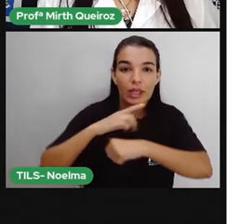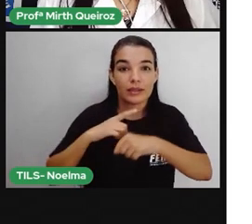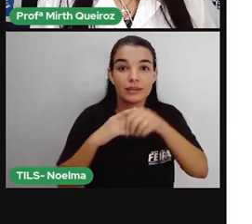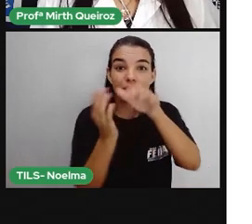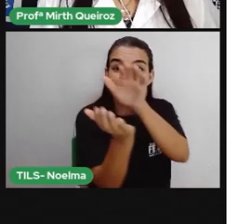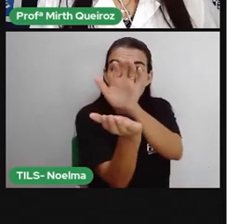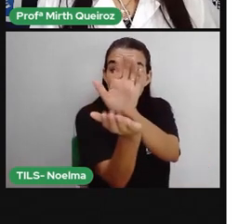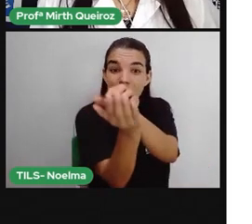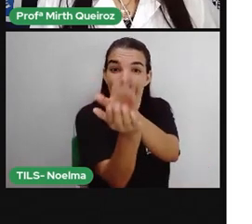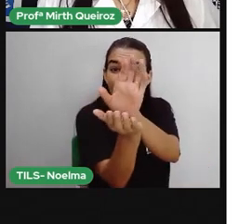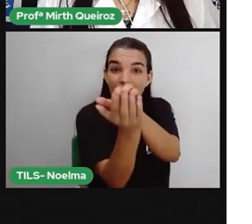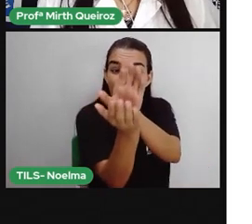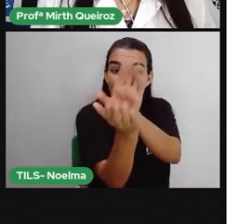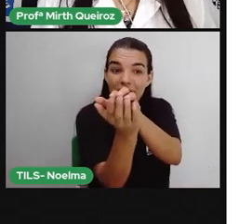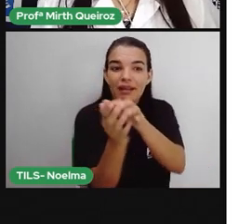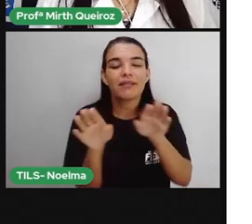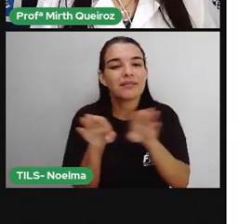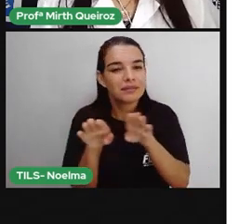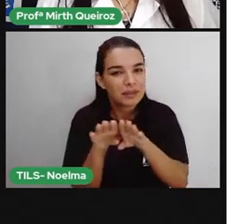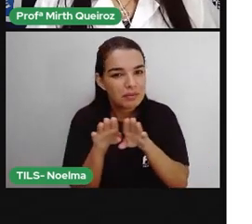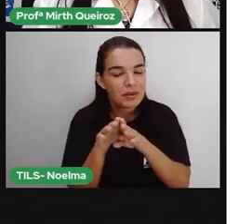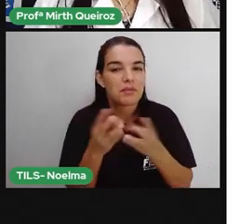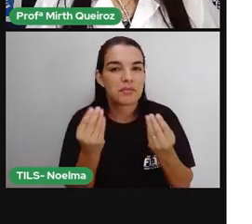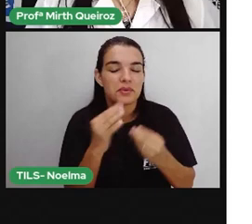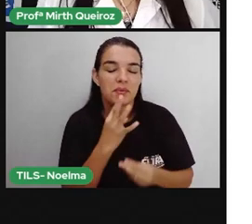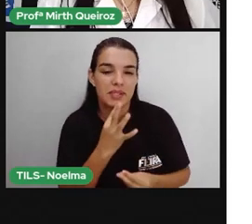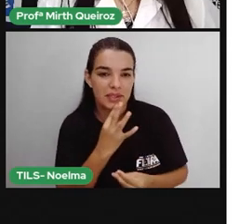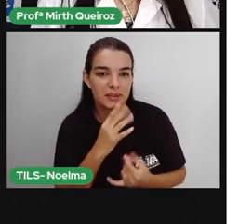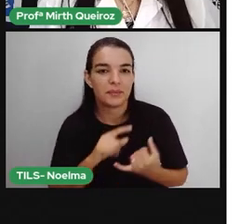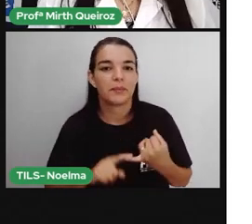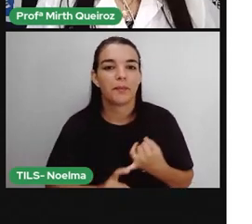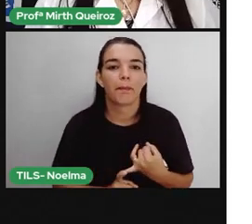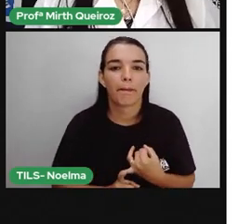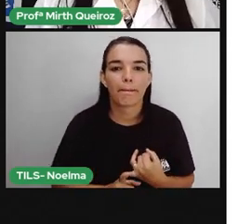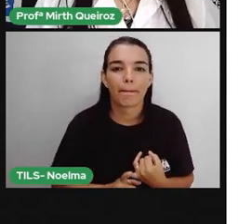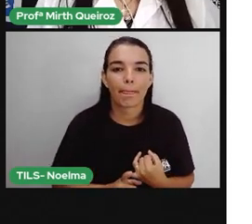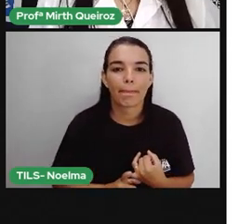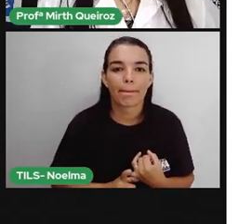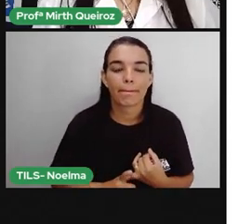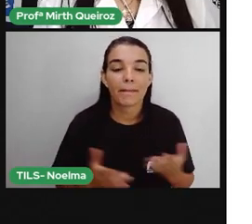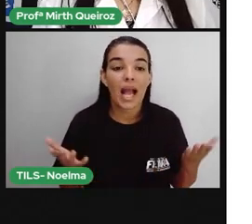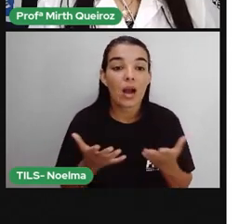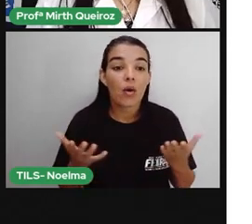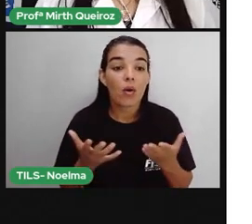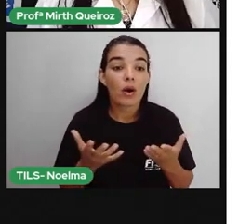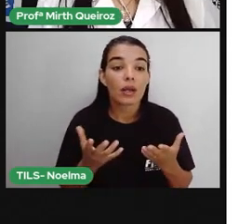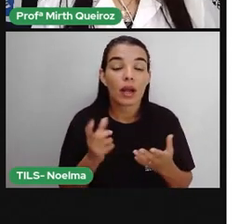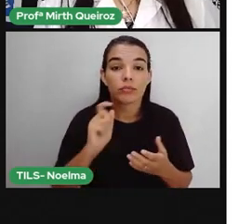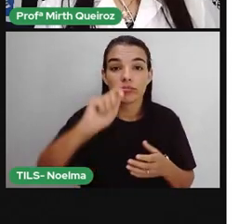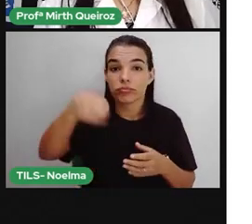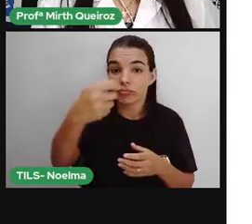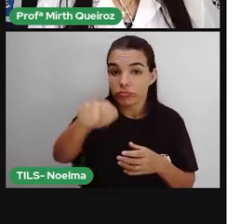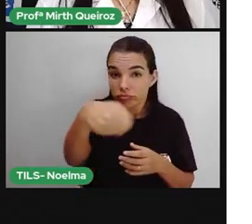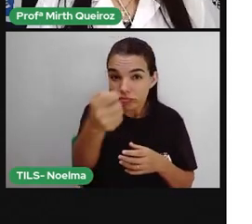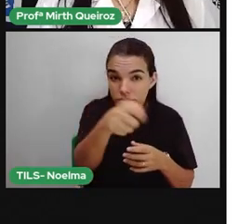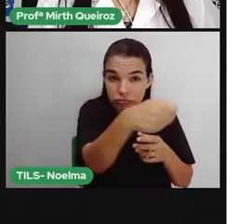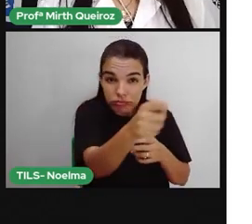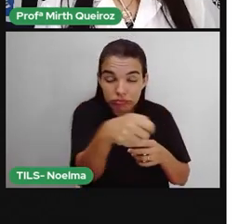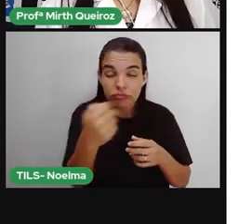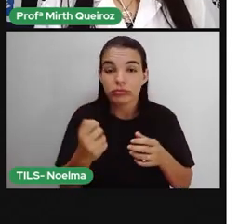muito famoso no Pantanal, né? Dentre vários outros animais. As características do Pantanal.